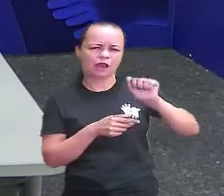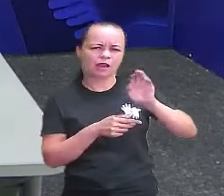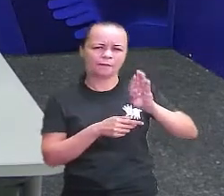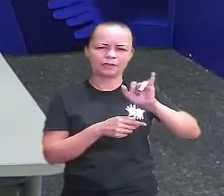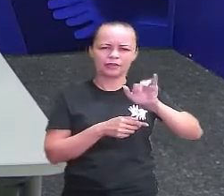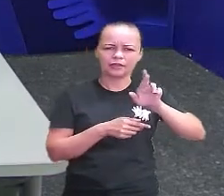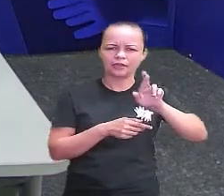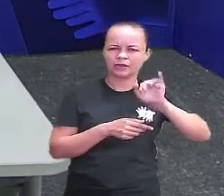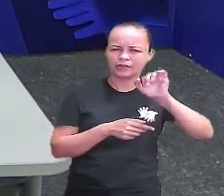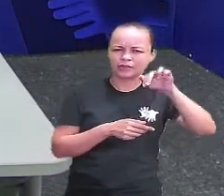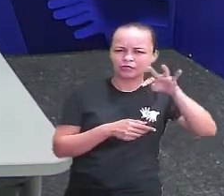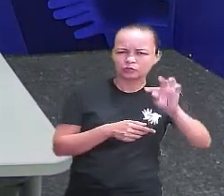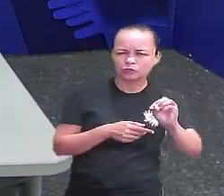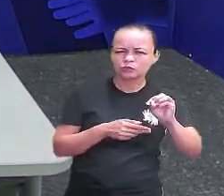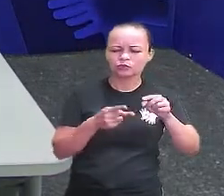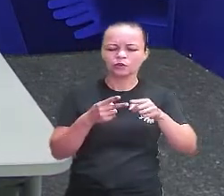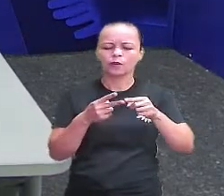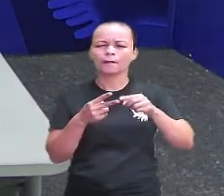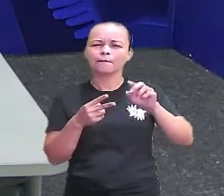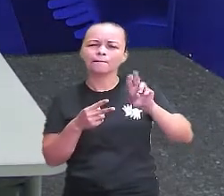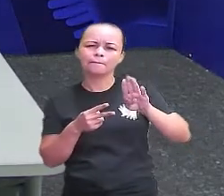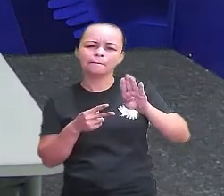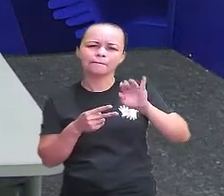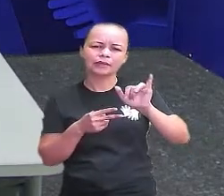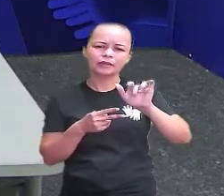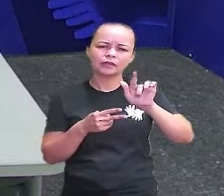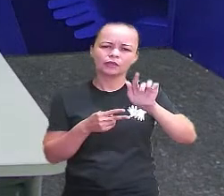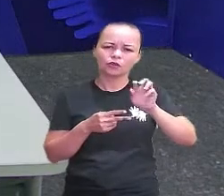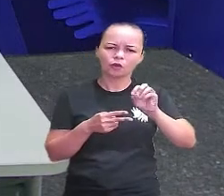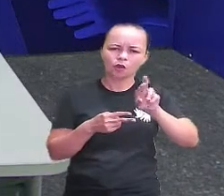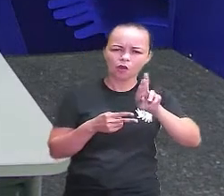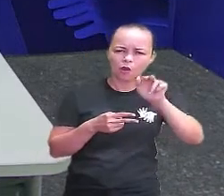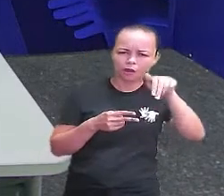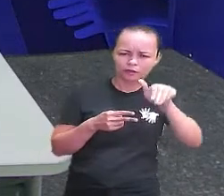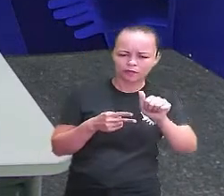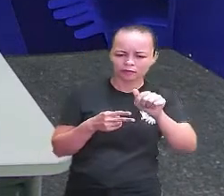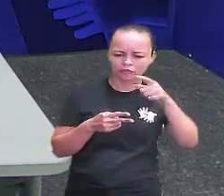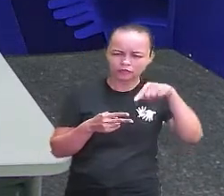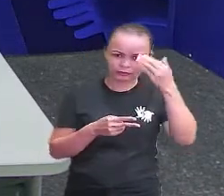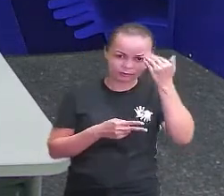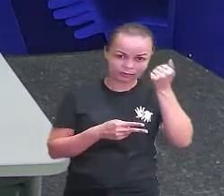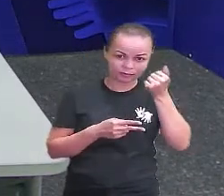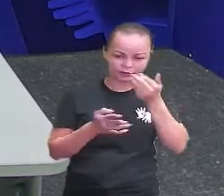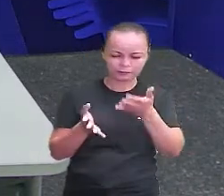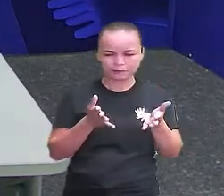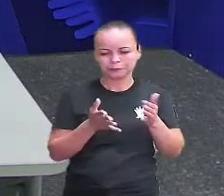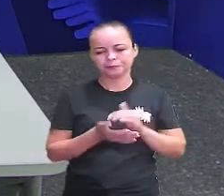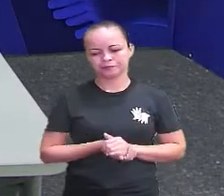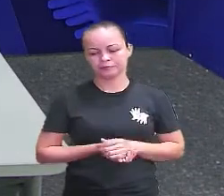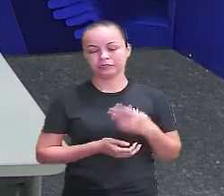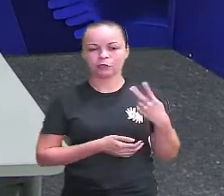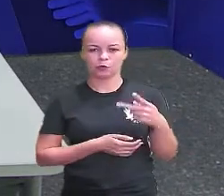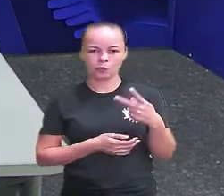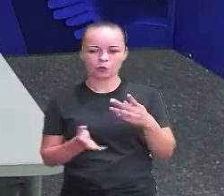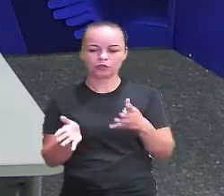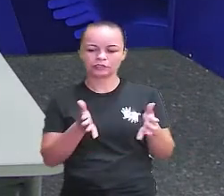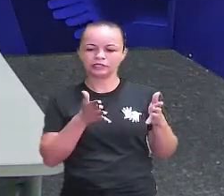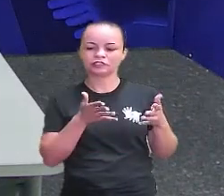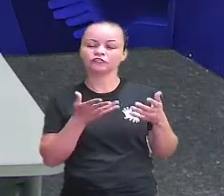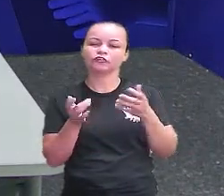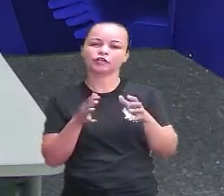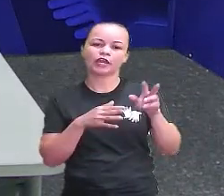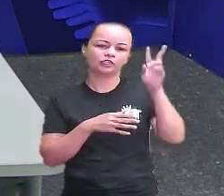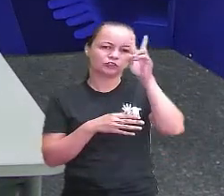Labirinto, bigorna. Vocês já ouviram falar sobre isso? Então, hoje na nossa aula a gente vai ouvir. Essa foi a história de